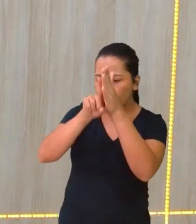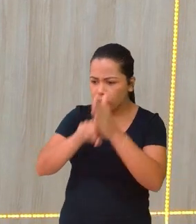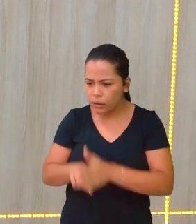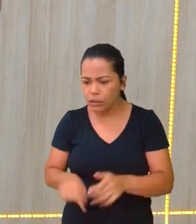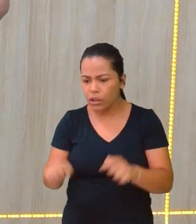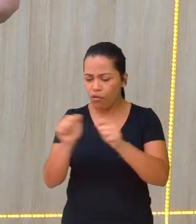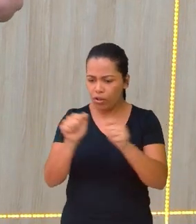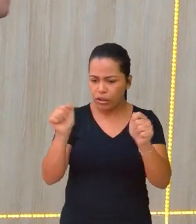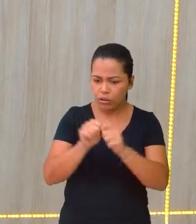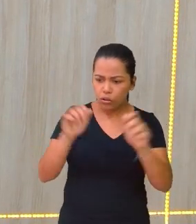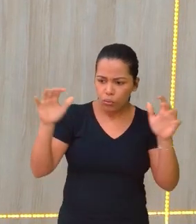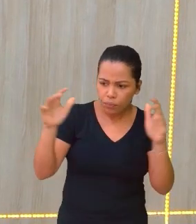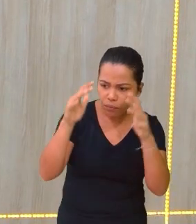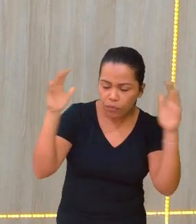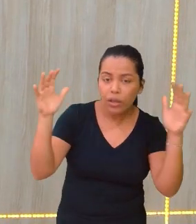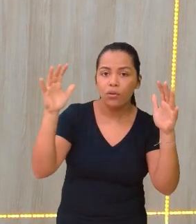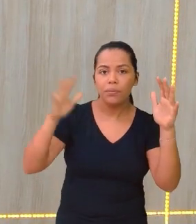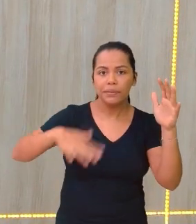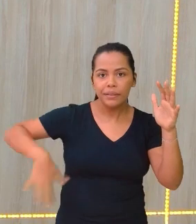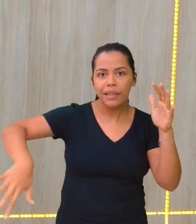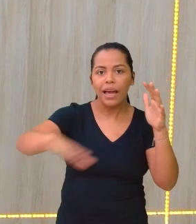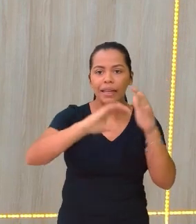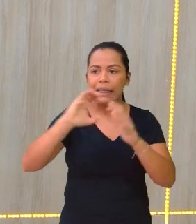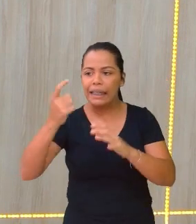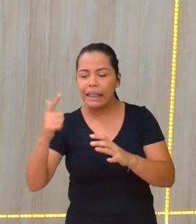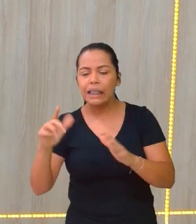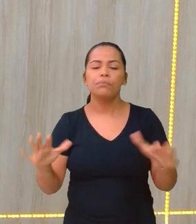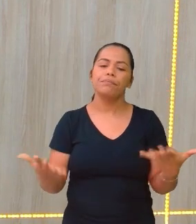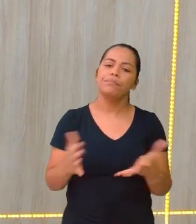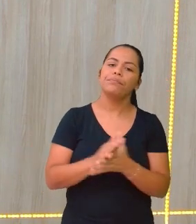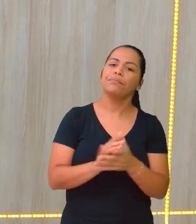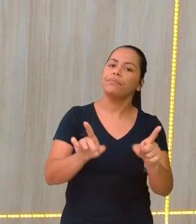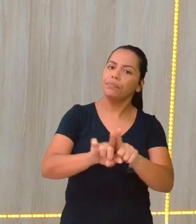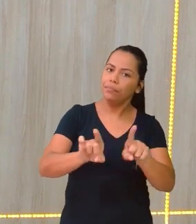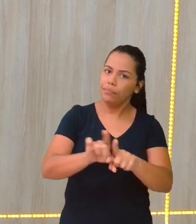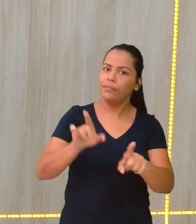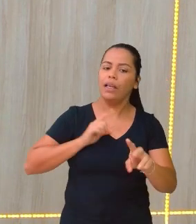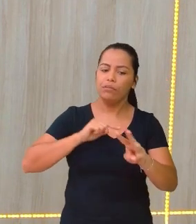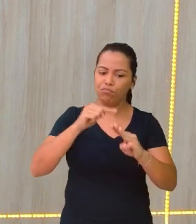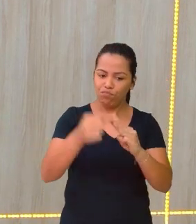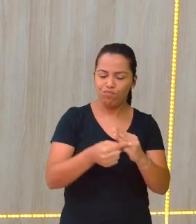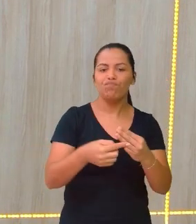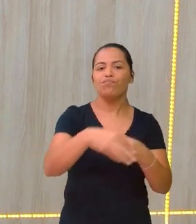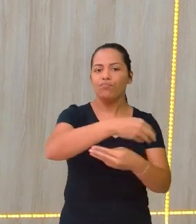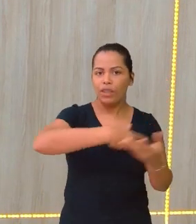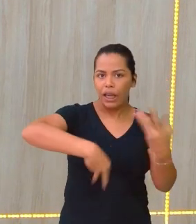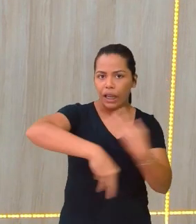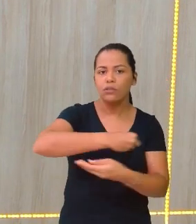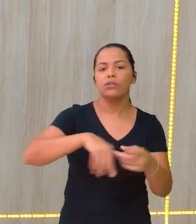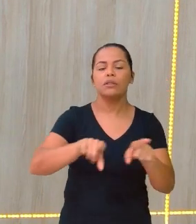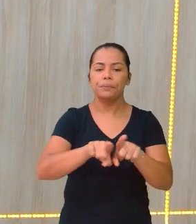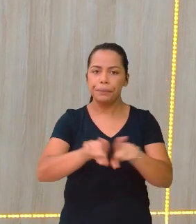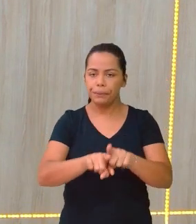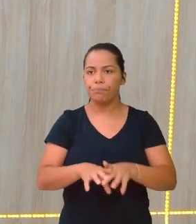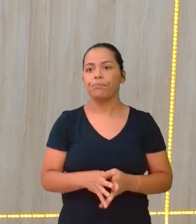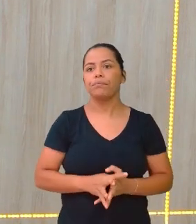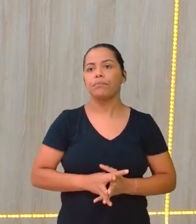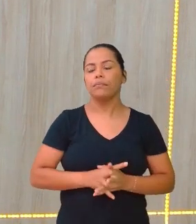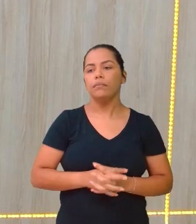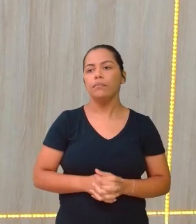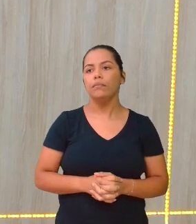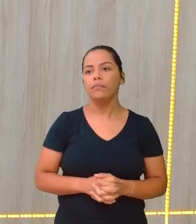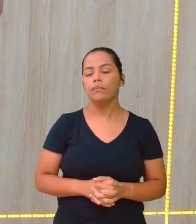fenômenos meteorológicos, nós estamos envolvendo essas grandes três ciências. Mas, em relação a essa ciência,